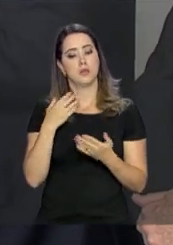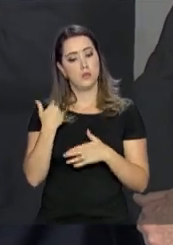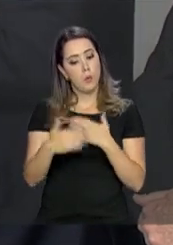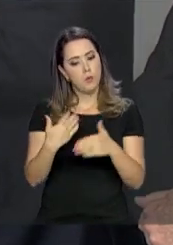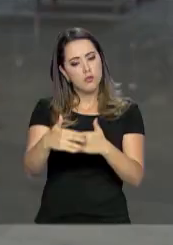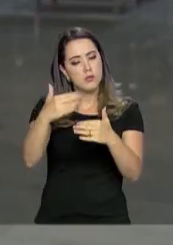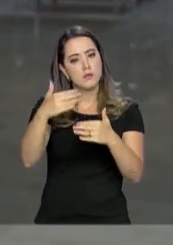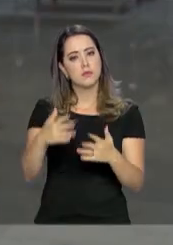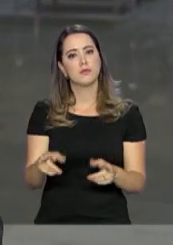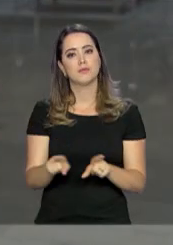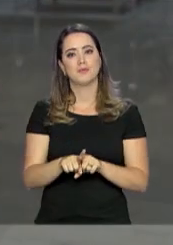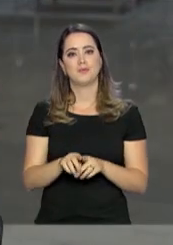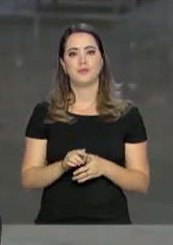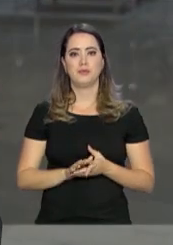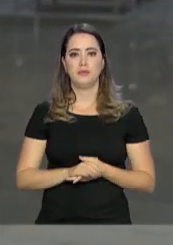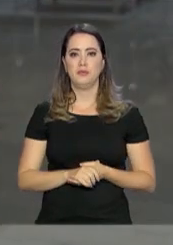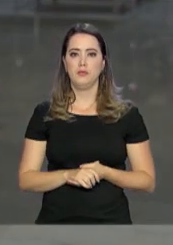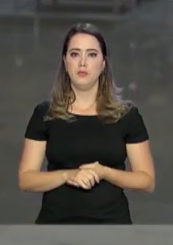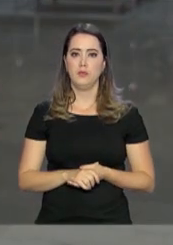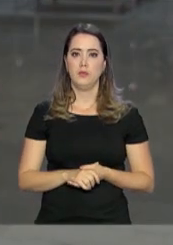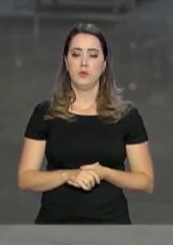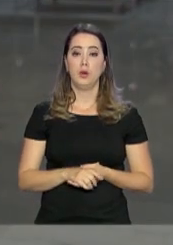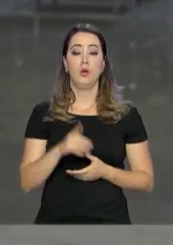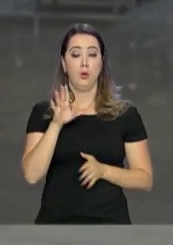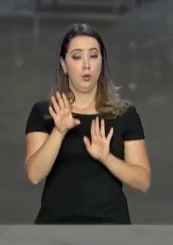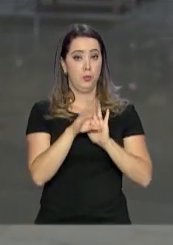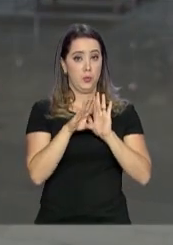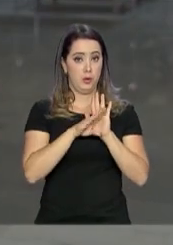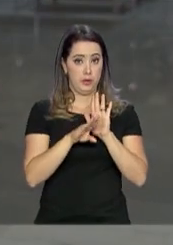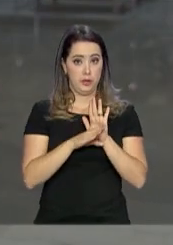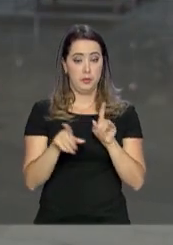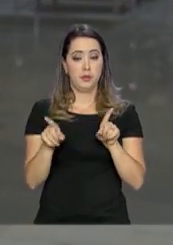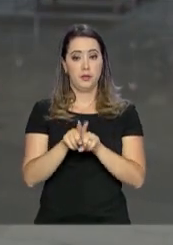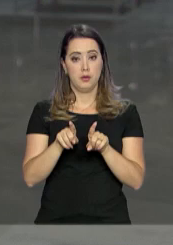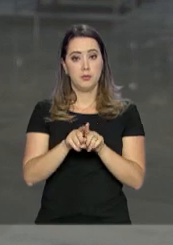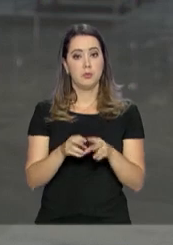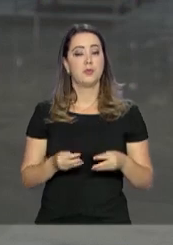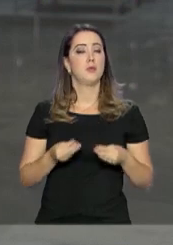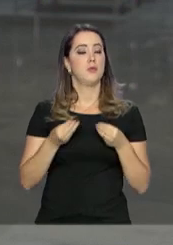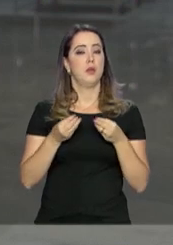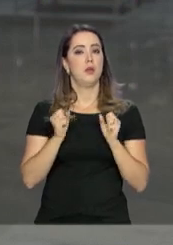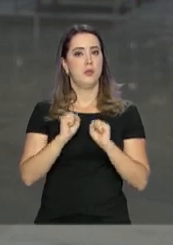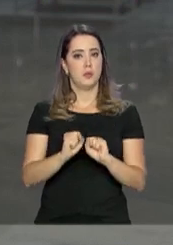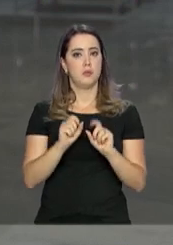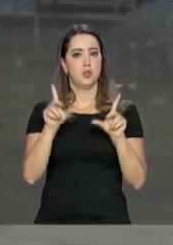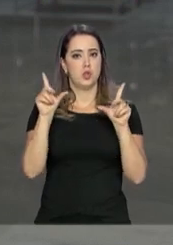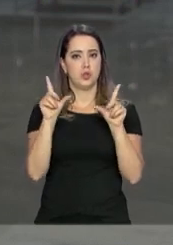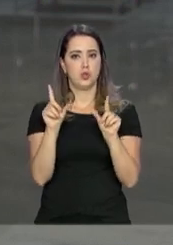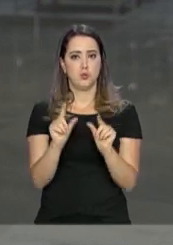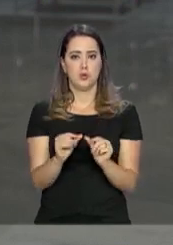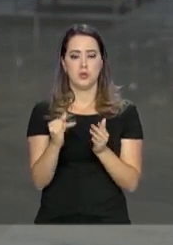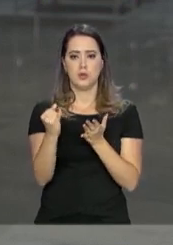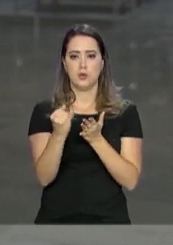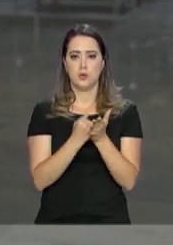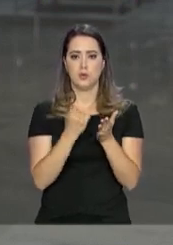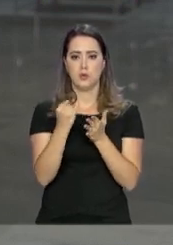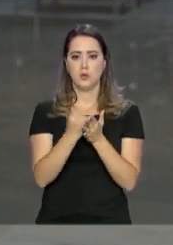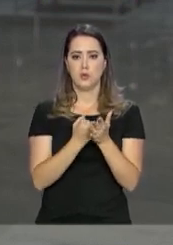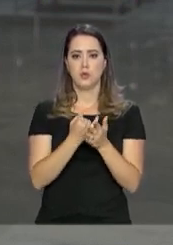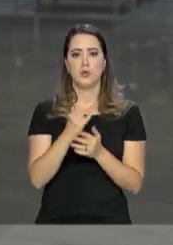e desenvolvimento. O Rota 2030 também vai permitir a redução do imposto sobre produtos